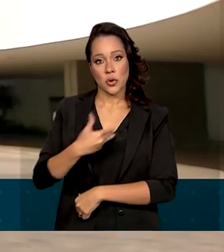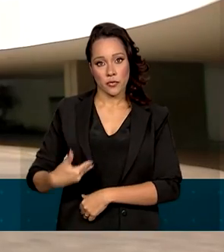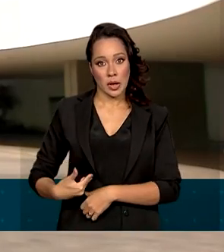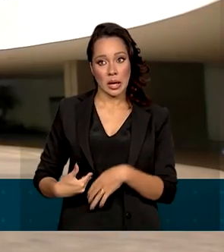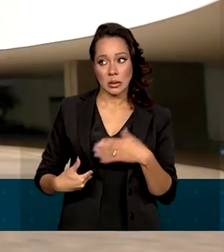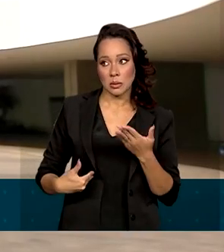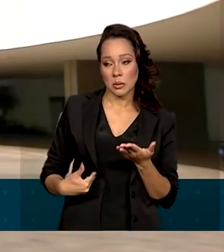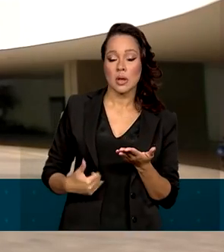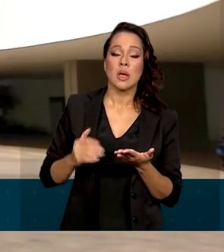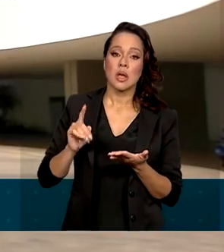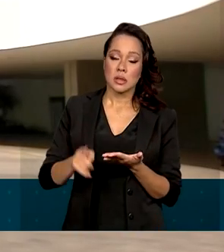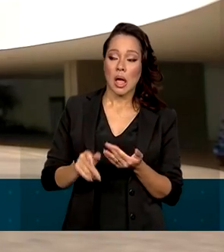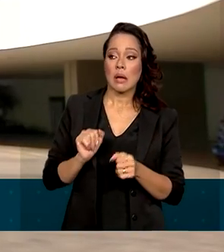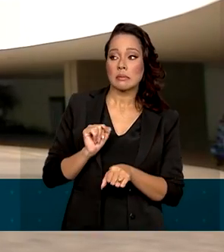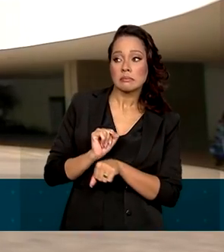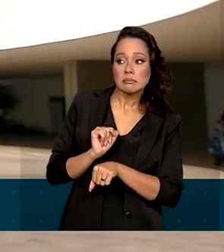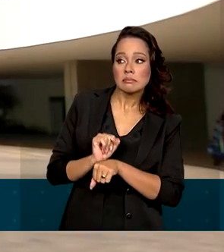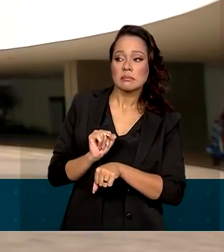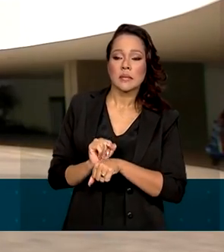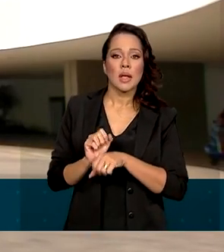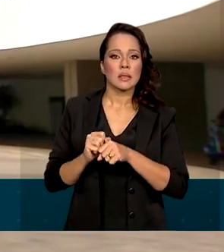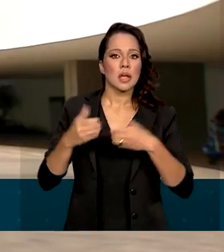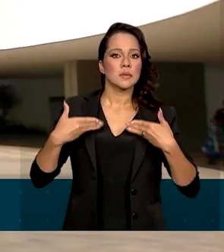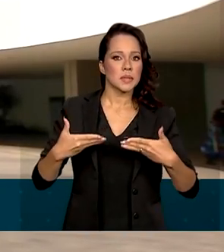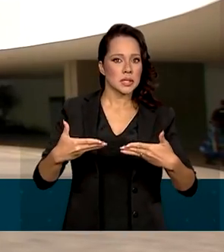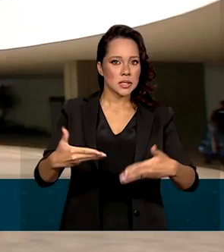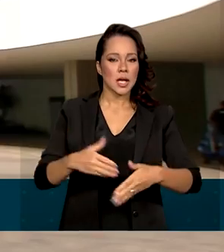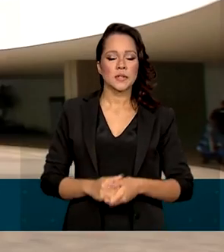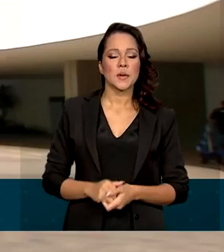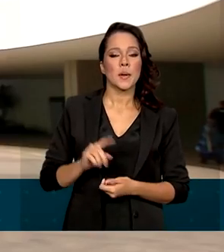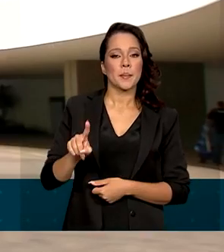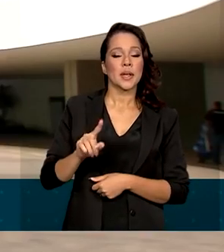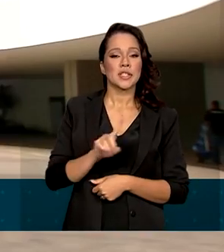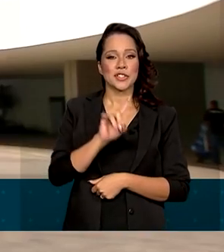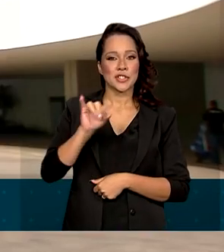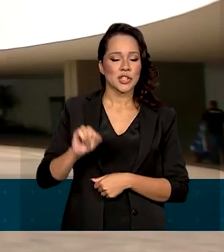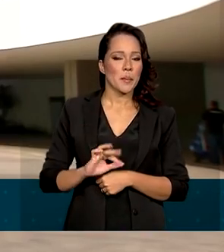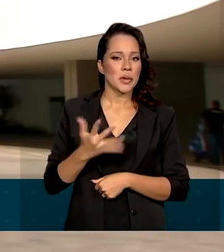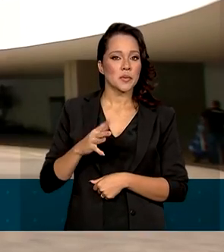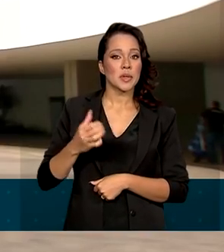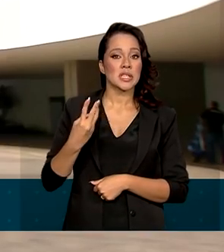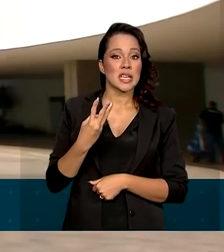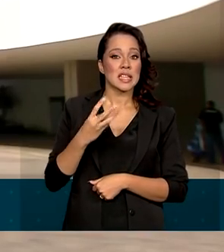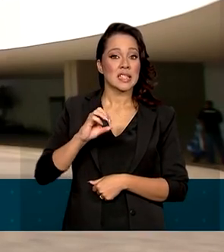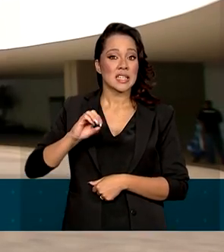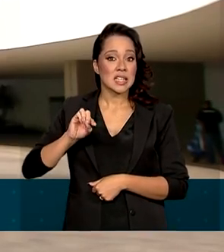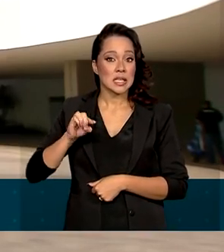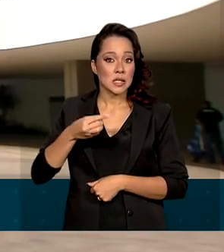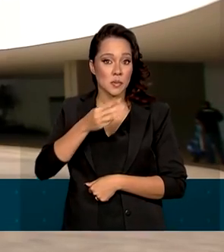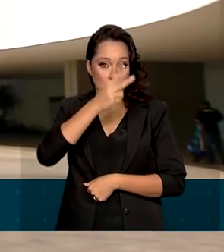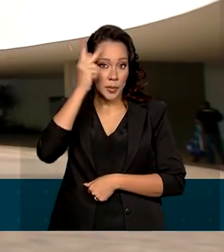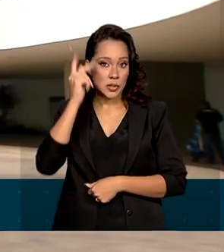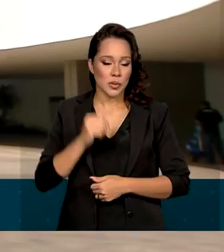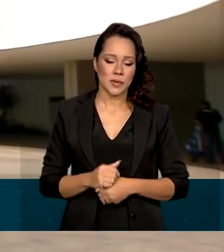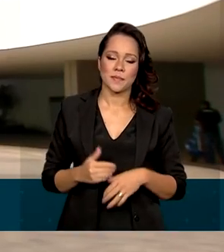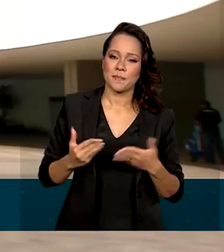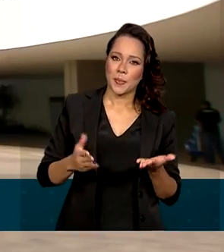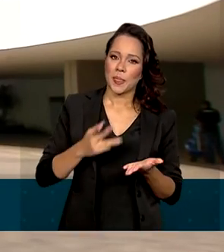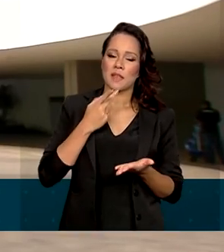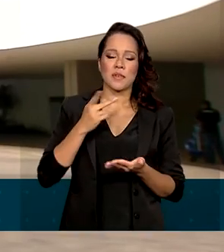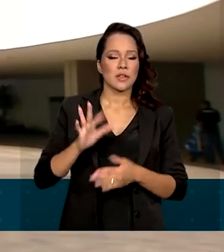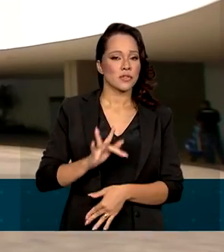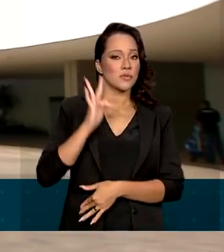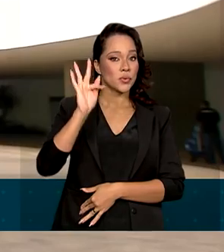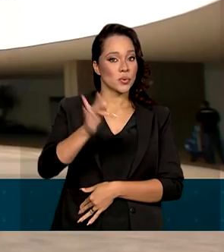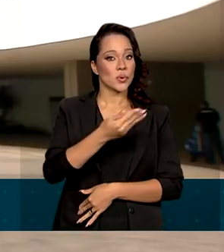espera, né, a presença na esplanada dos ministérios para essa solenidade cerca de 300 mil pessoas, E falando em